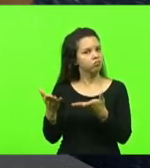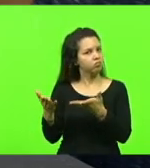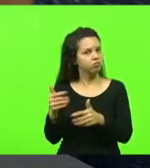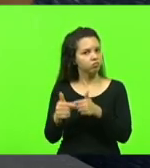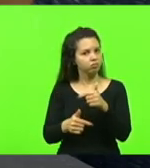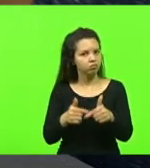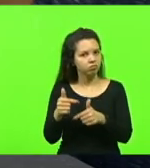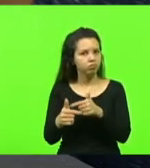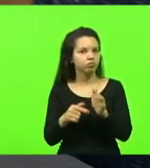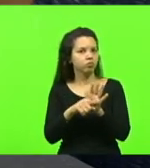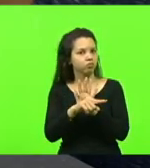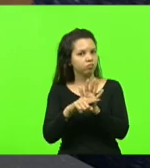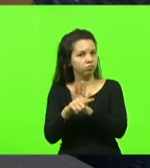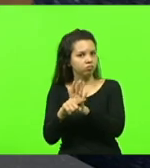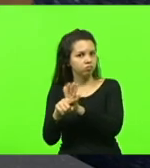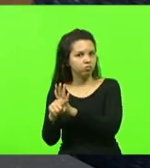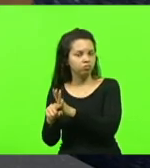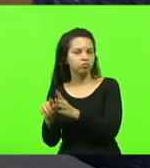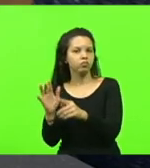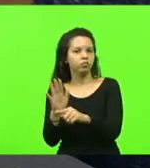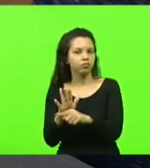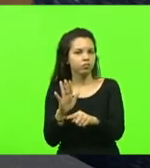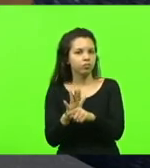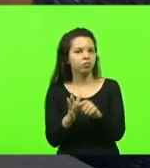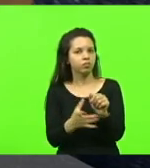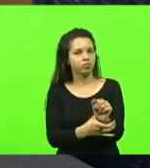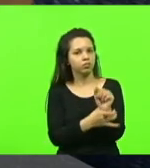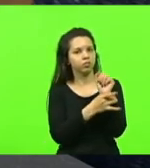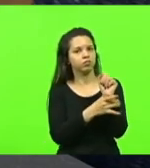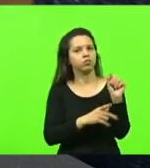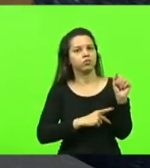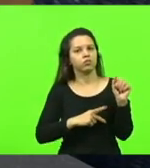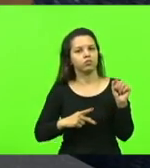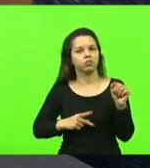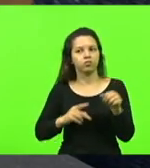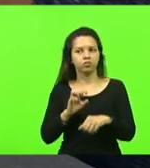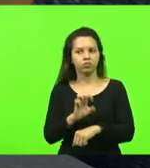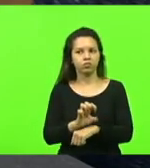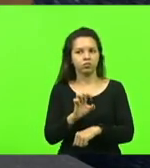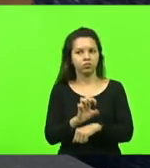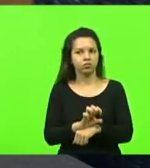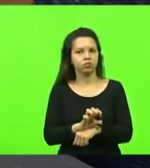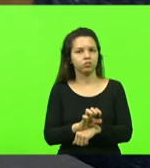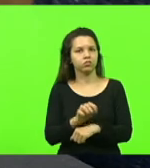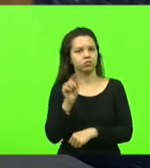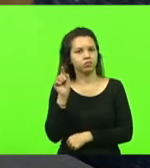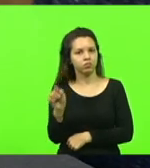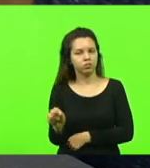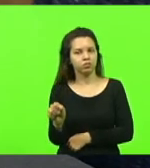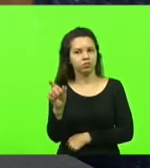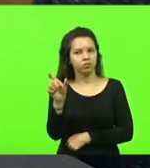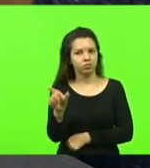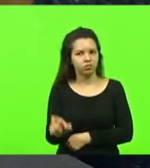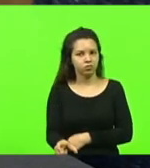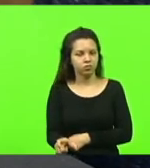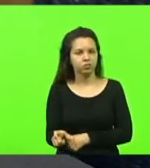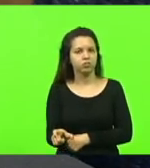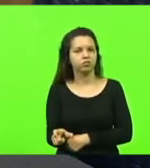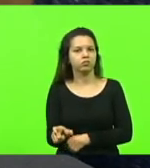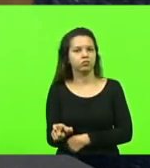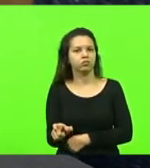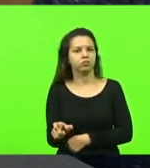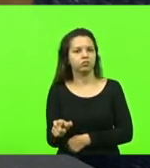investigações, ajudando na segurança pública do Estado. E ele não é a pessoa para prestar os esclarecimentos